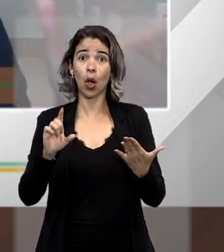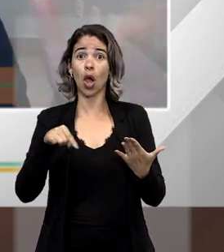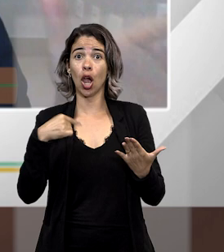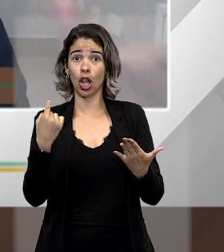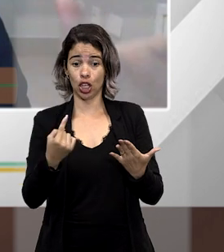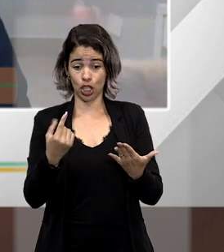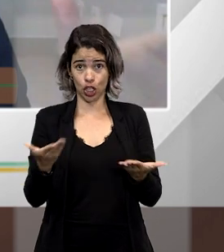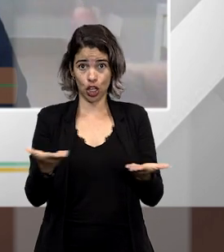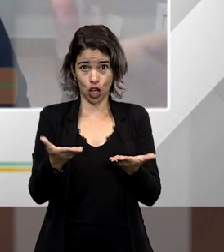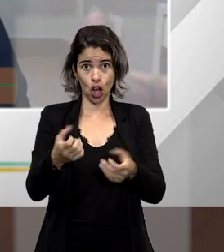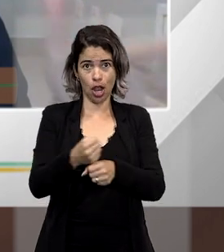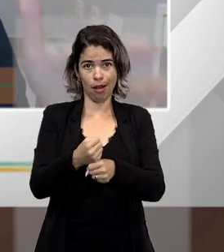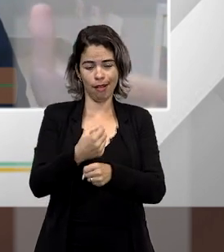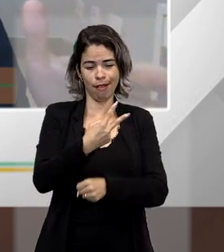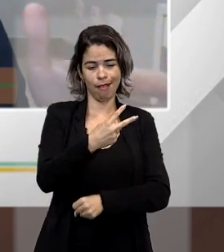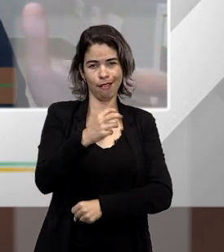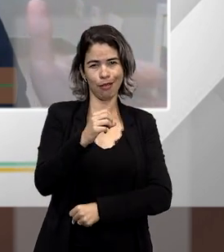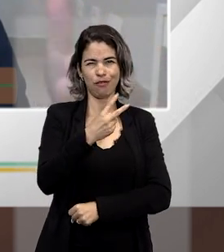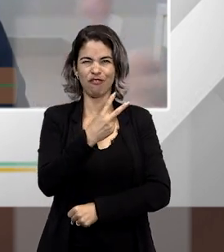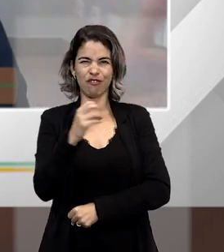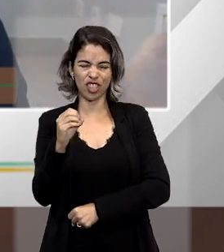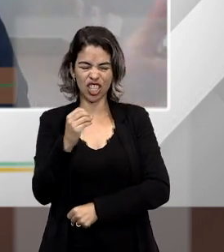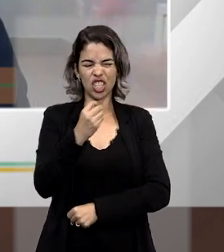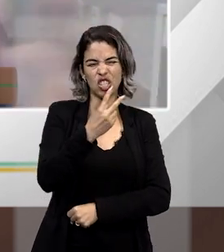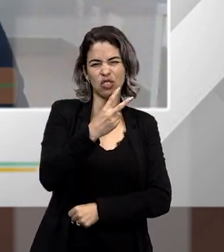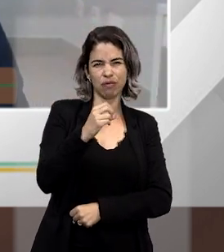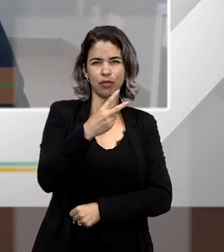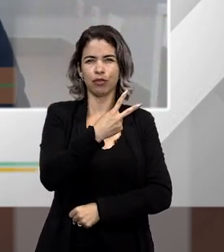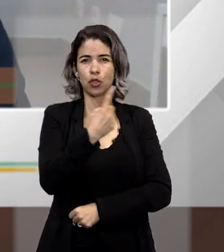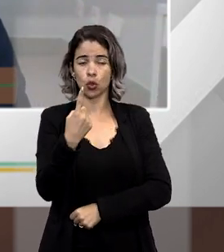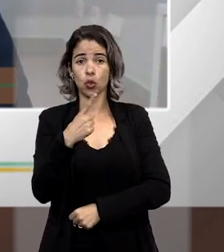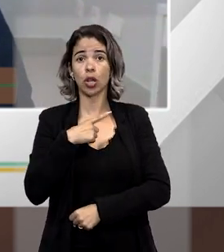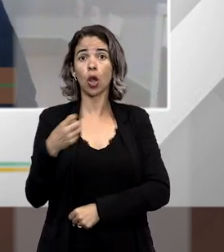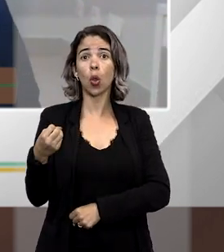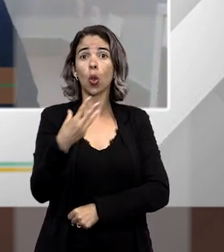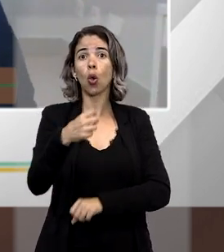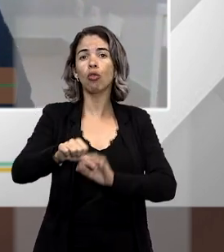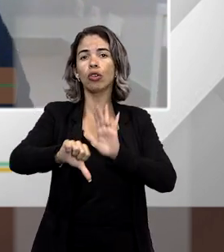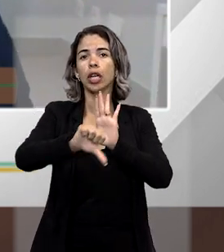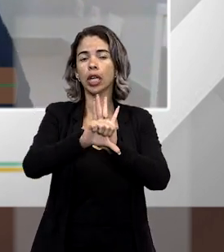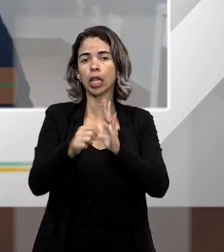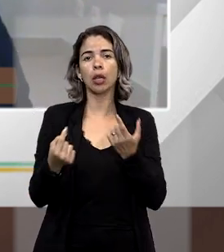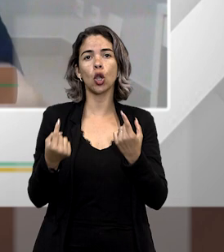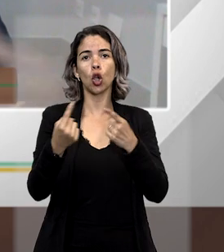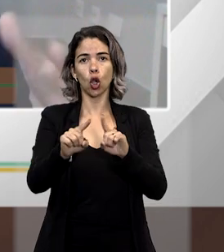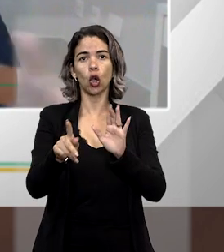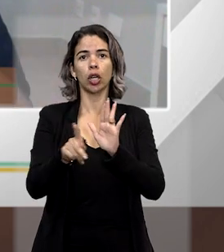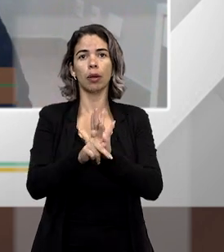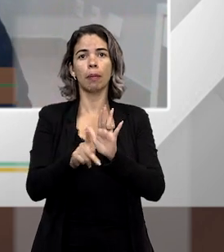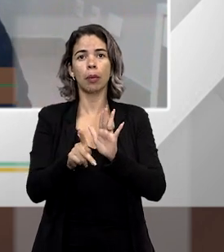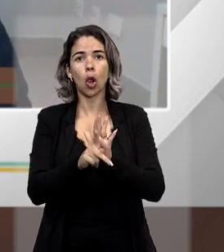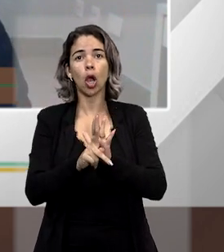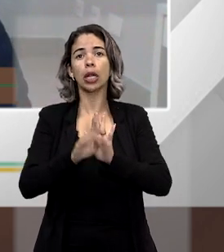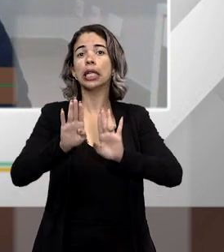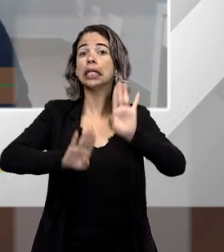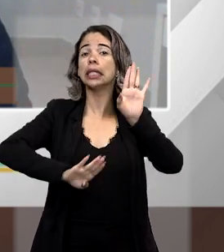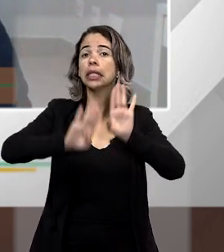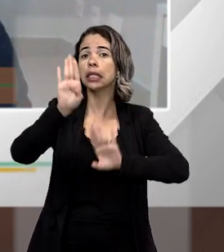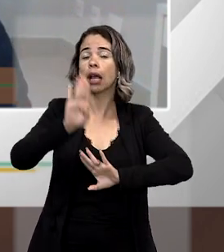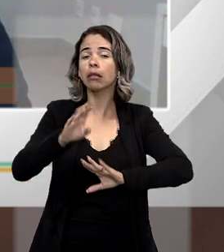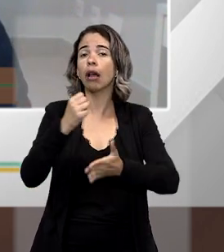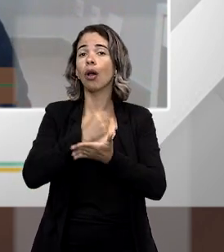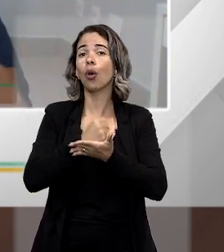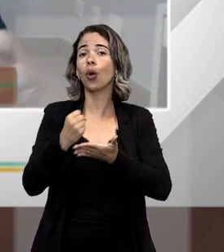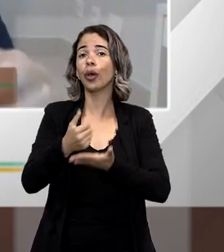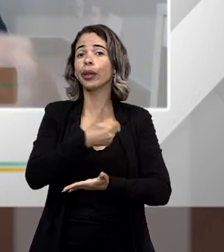desse ano de 2020 e 2021, isso se repetiu com os novos crimes que violam as licitações e os